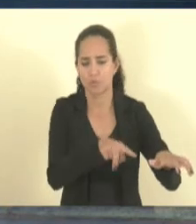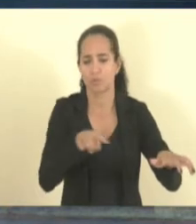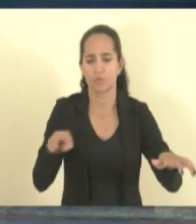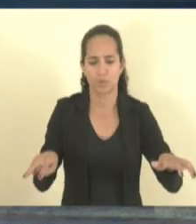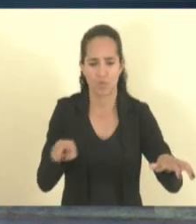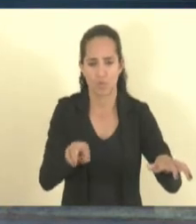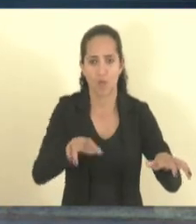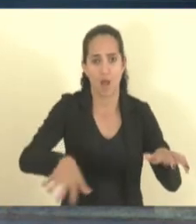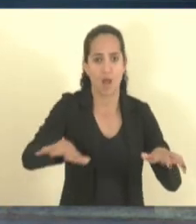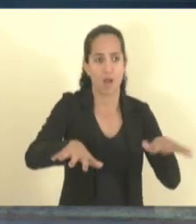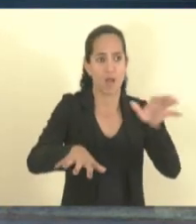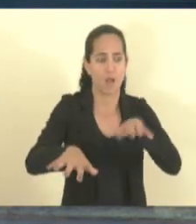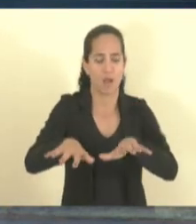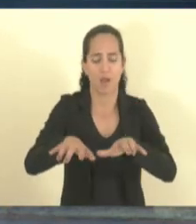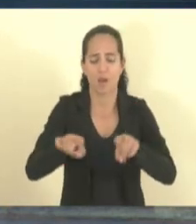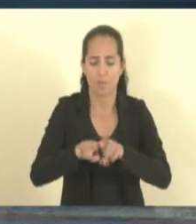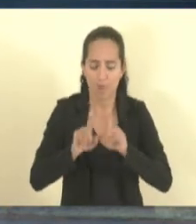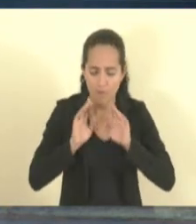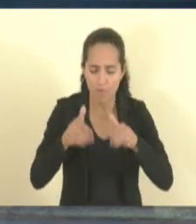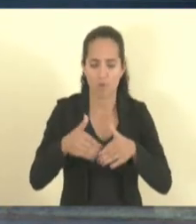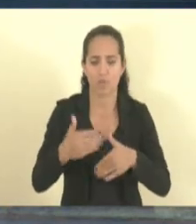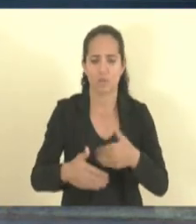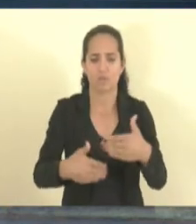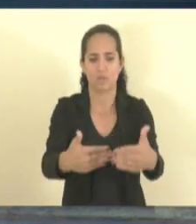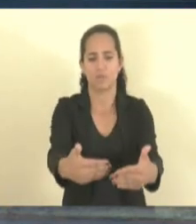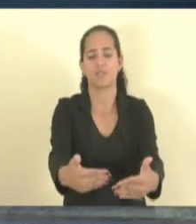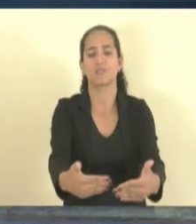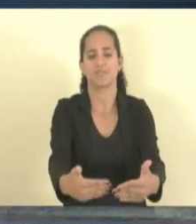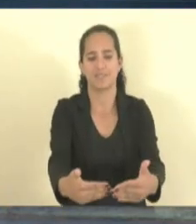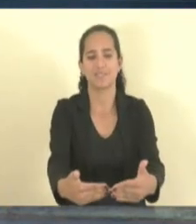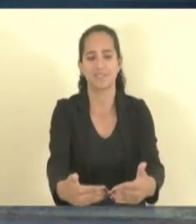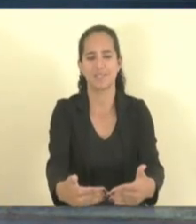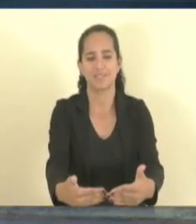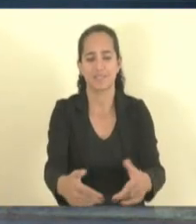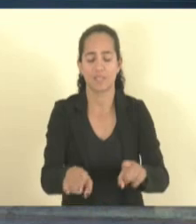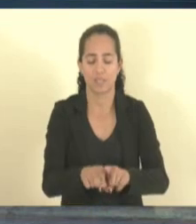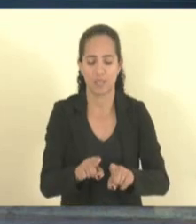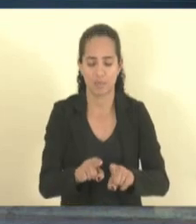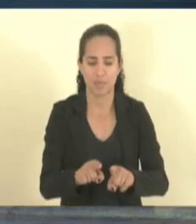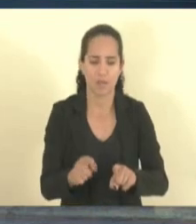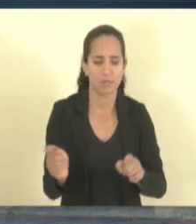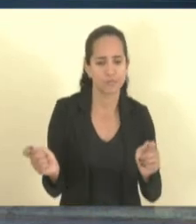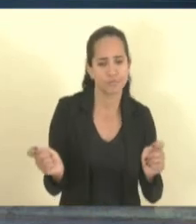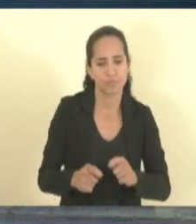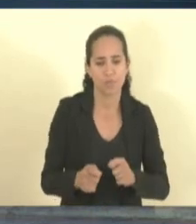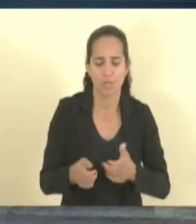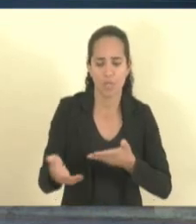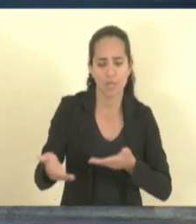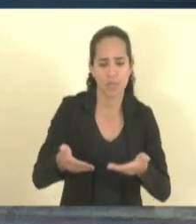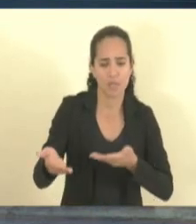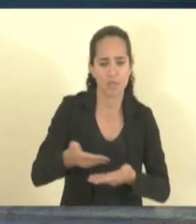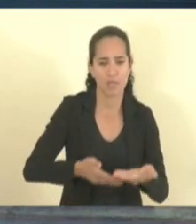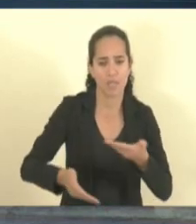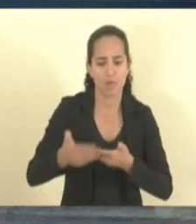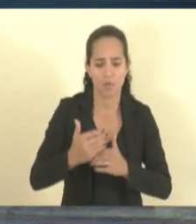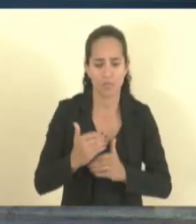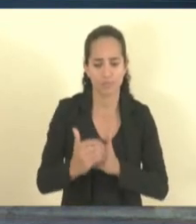desenvolvimento e para a gente gerar negócio. Nós não